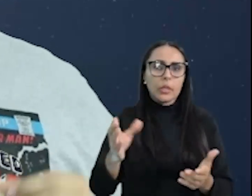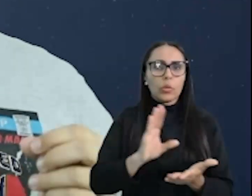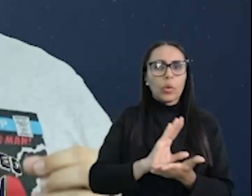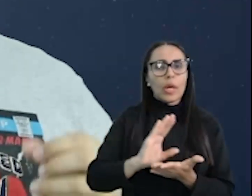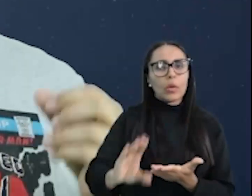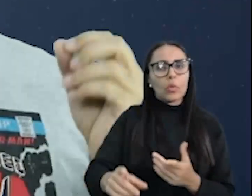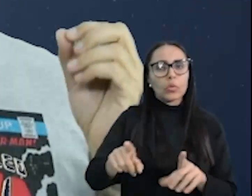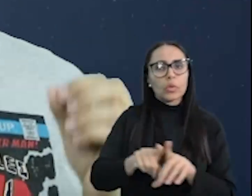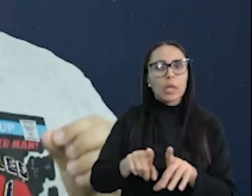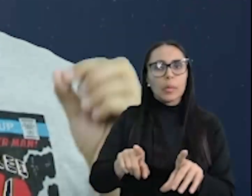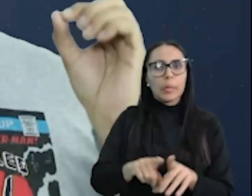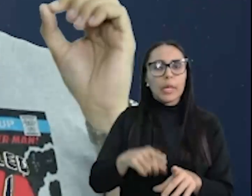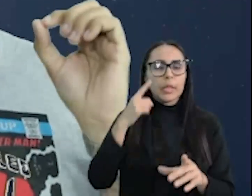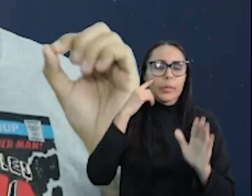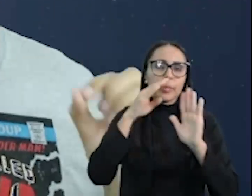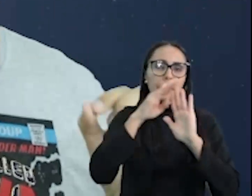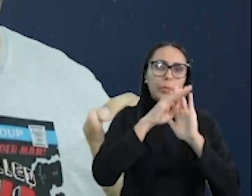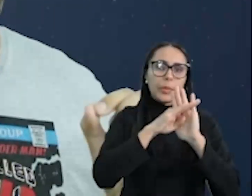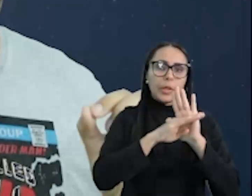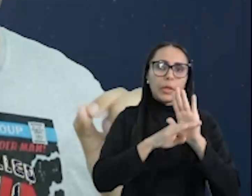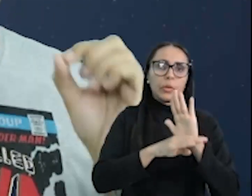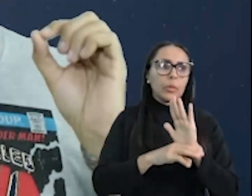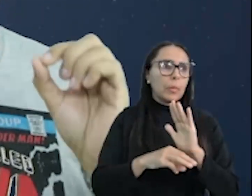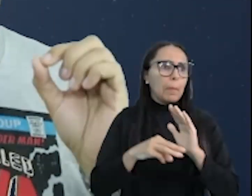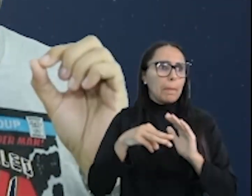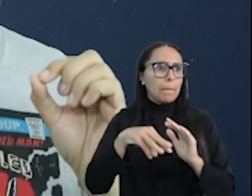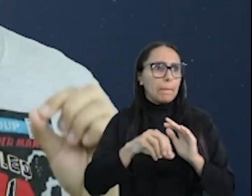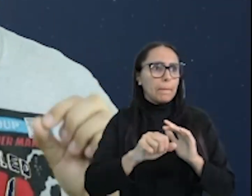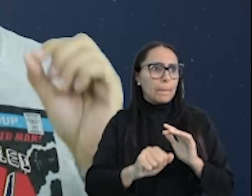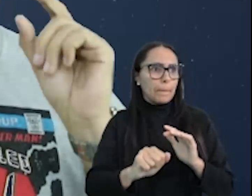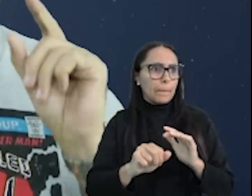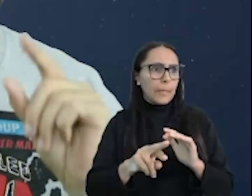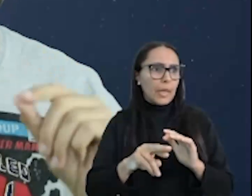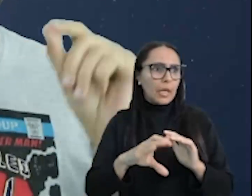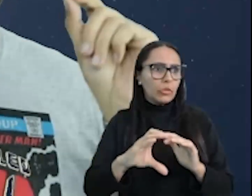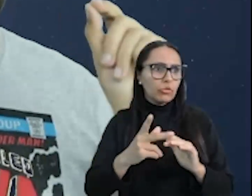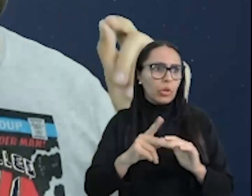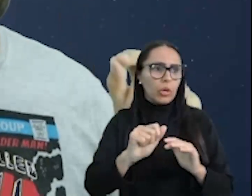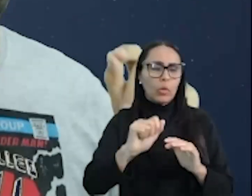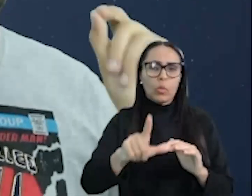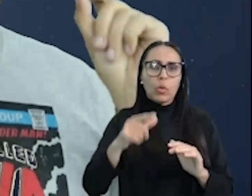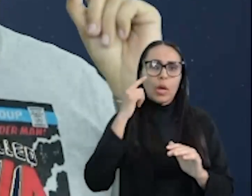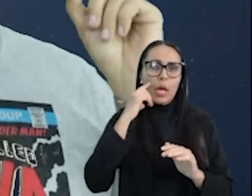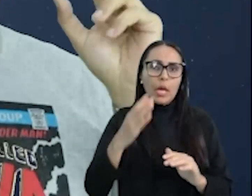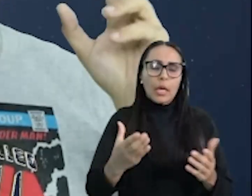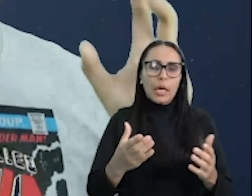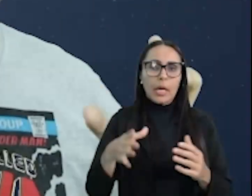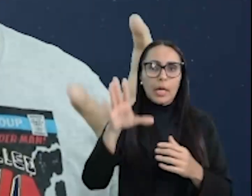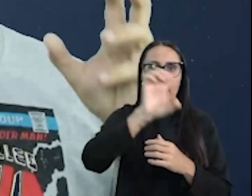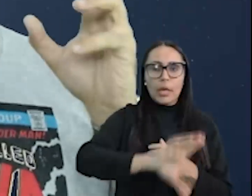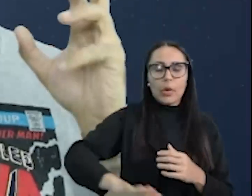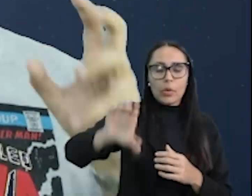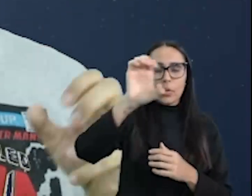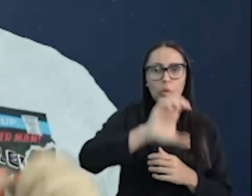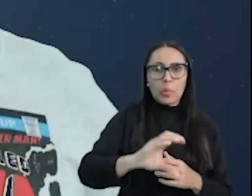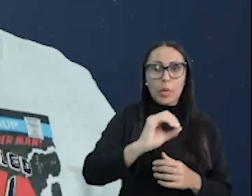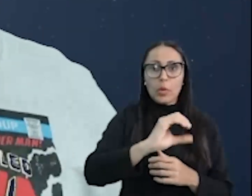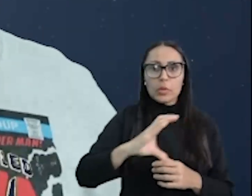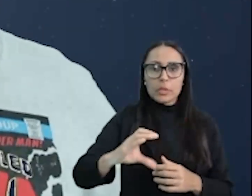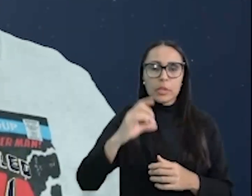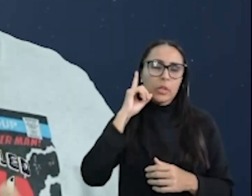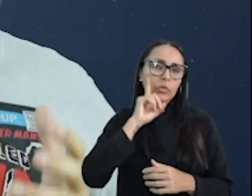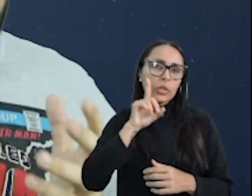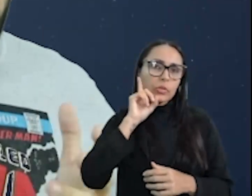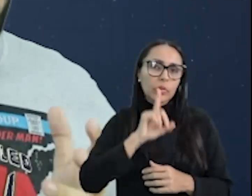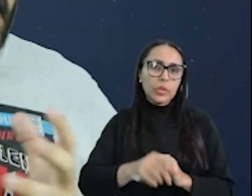advindos do chamado Plano Marshall. Não esquece, Europa Ocidental, Plano Marshall, Estados